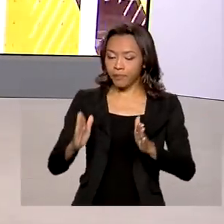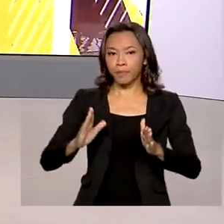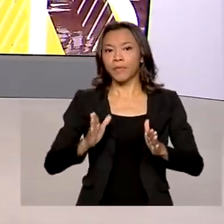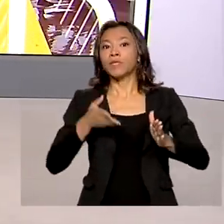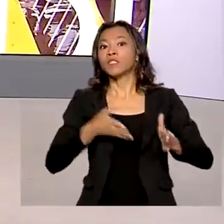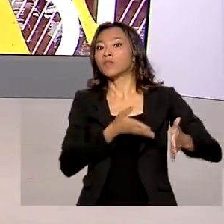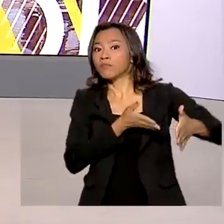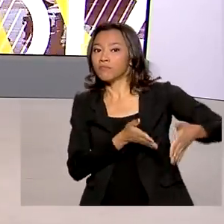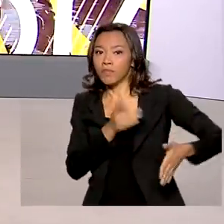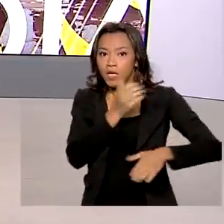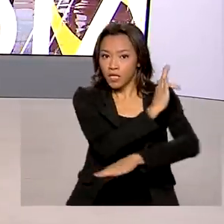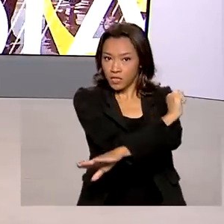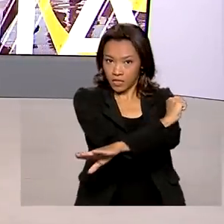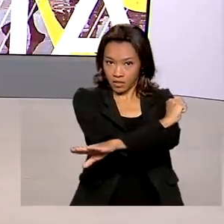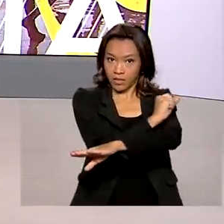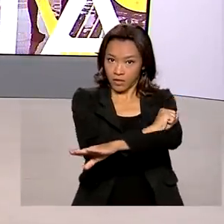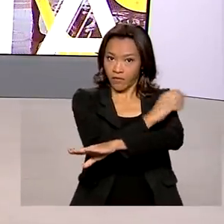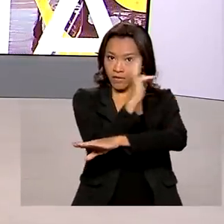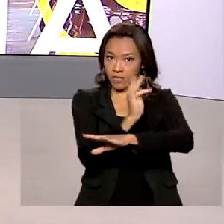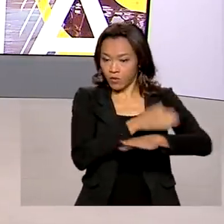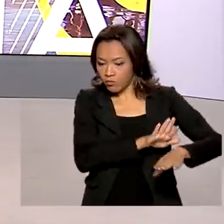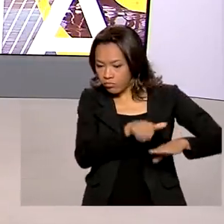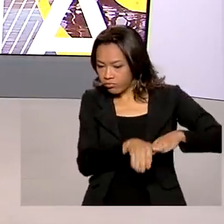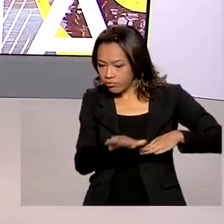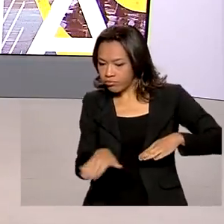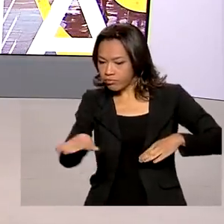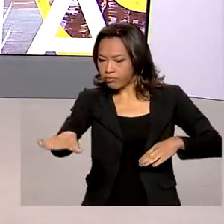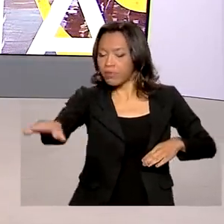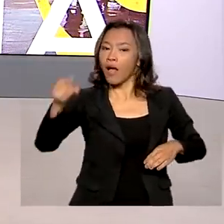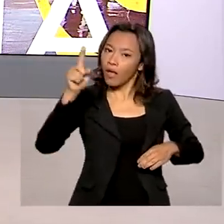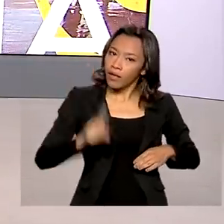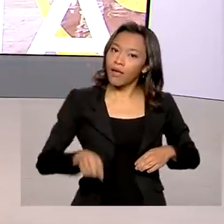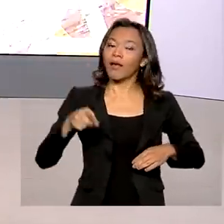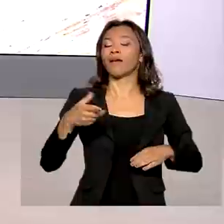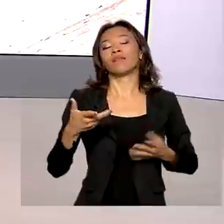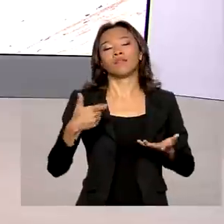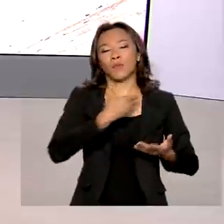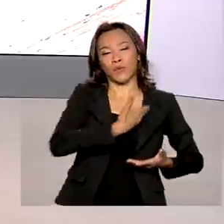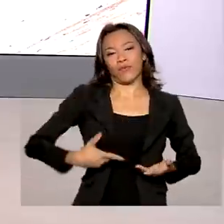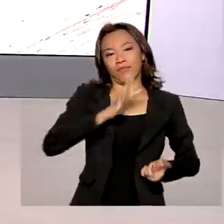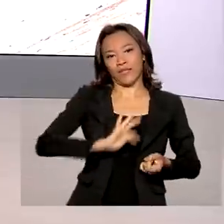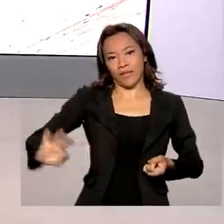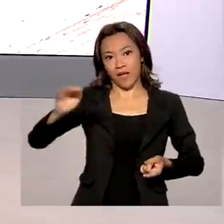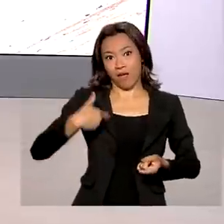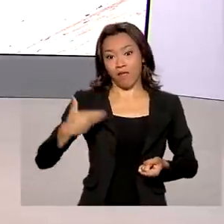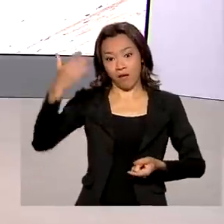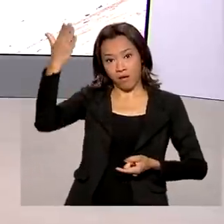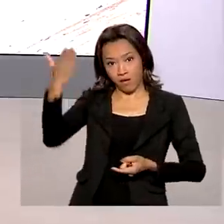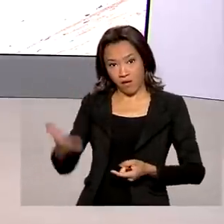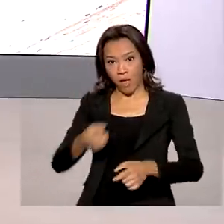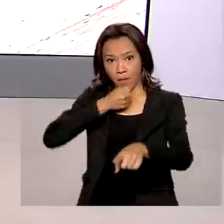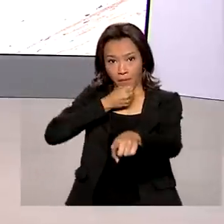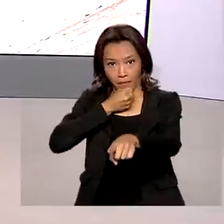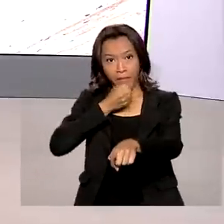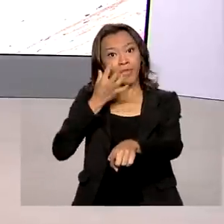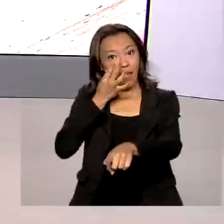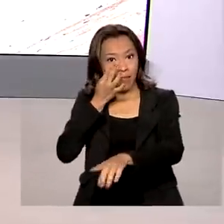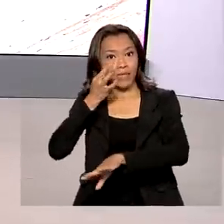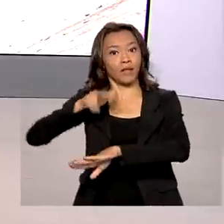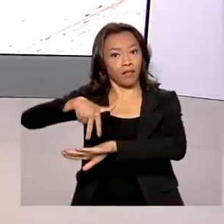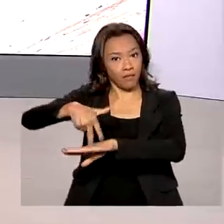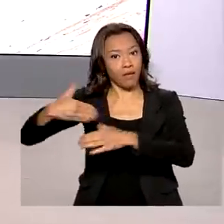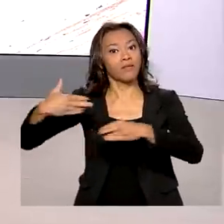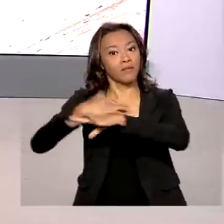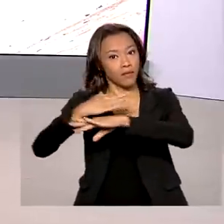O evento faz parte da Jornada das Águas do governo federal. A repórter Gabriela Noronha está na cidade e ao vivo traz mais